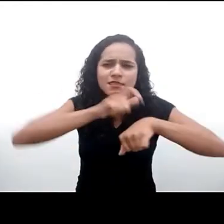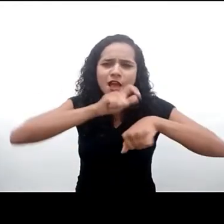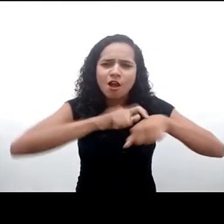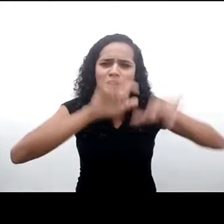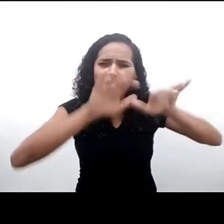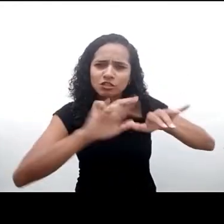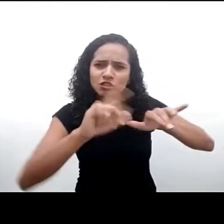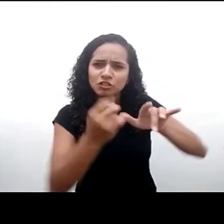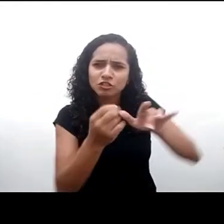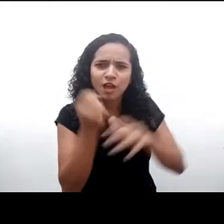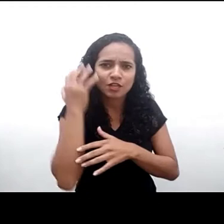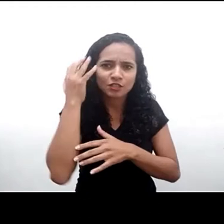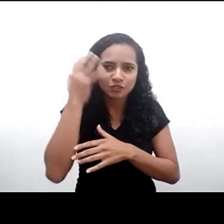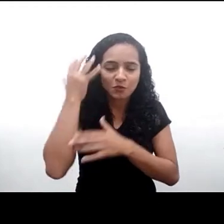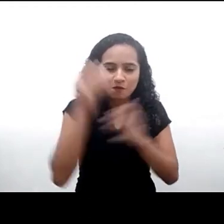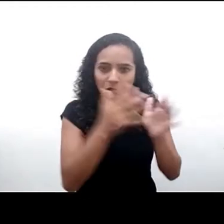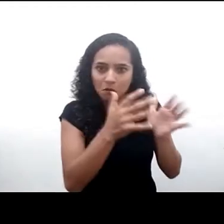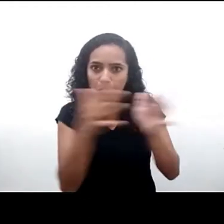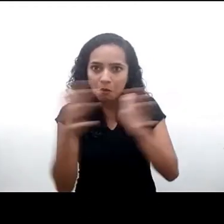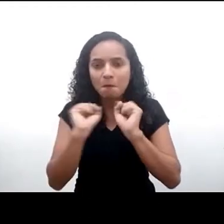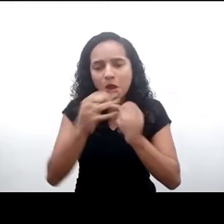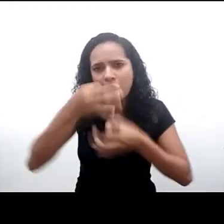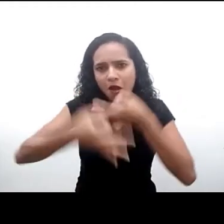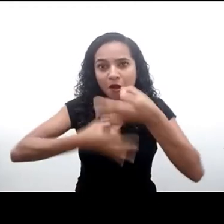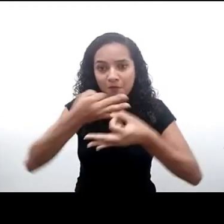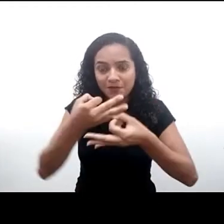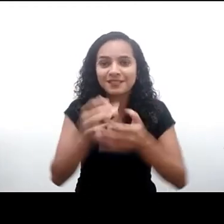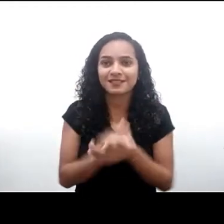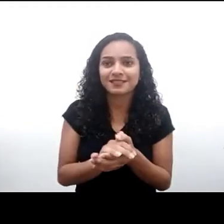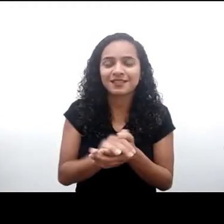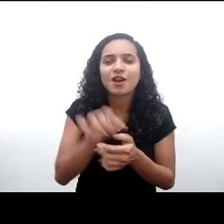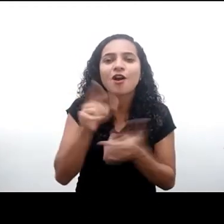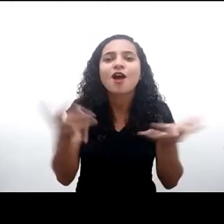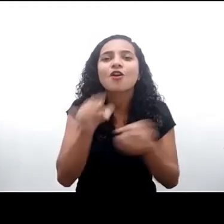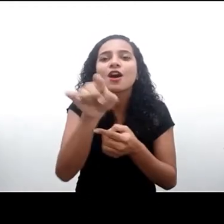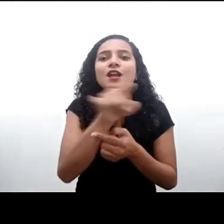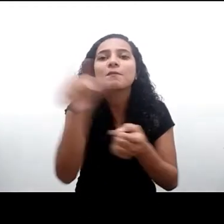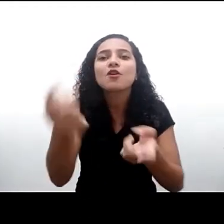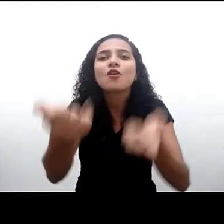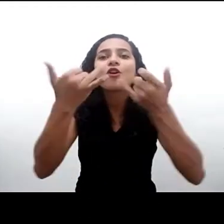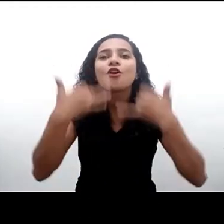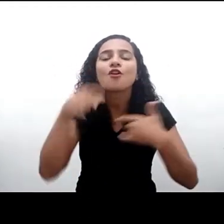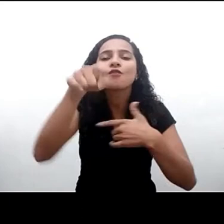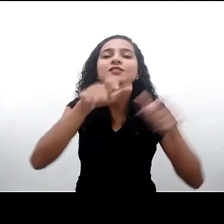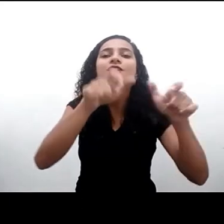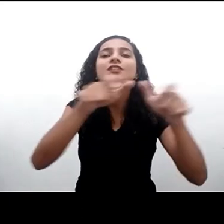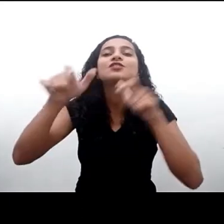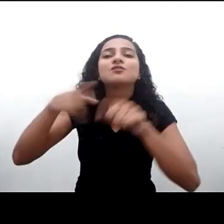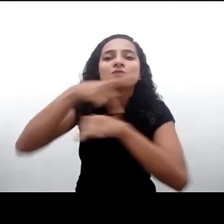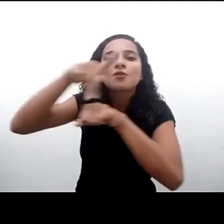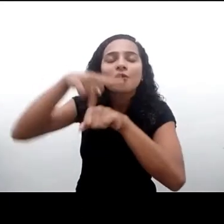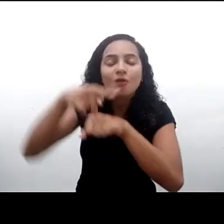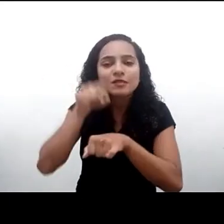e compartilhar suas opiniões. Aliás, aproveita e já conta para a gente de onde vocês estão. E caso queiram fazer perguntas aos panelistas,